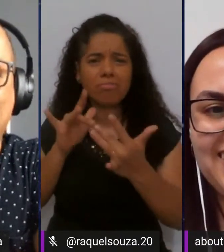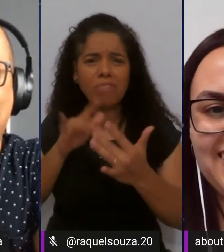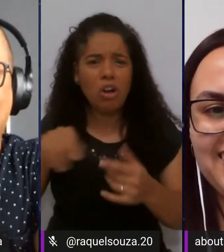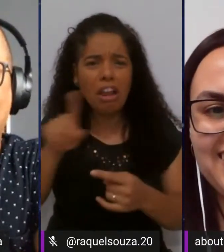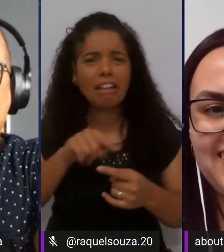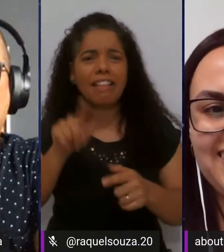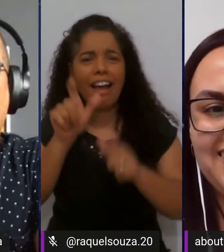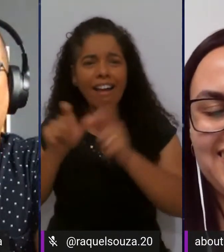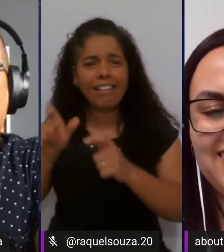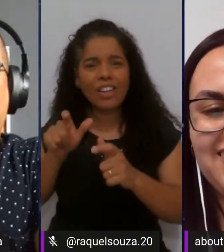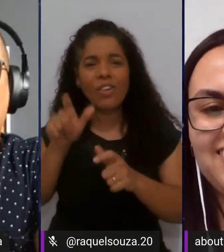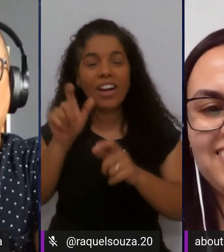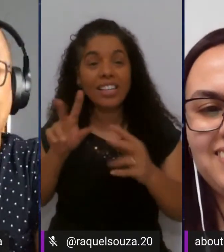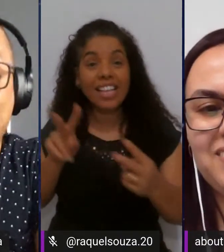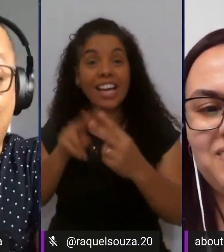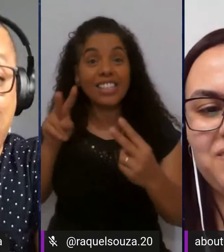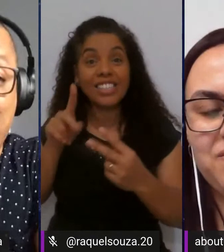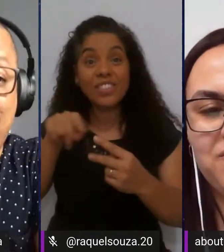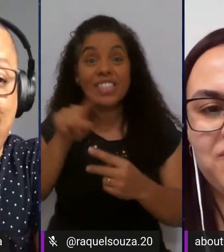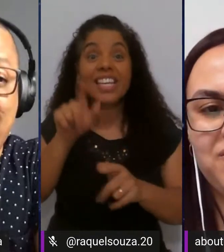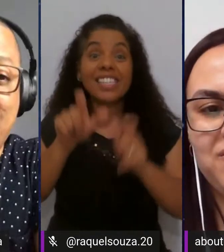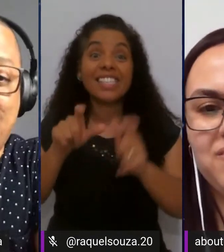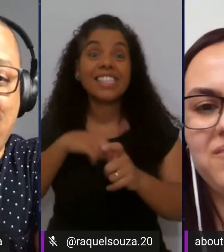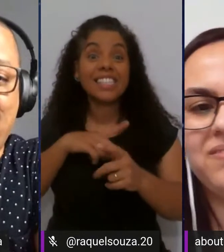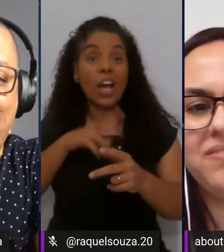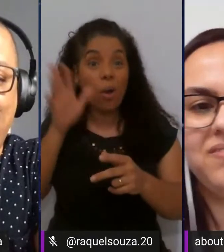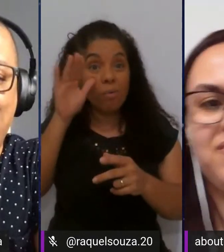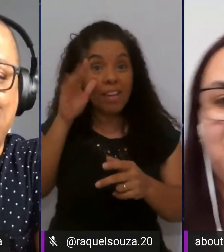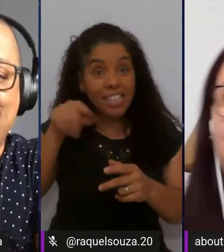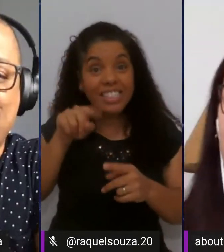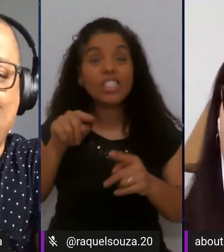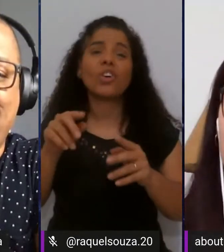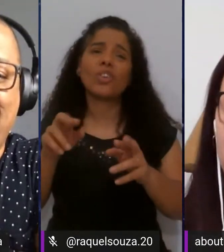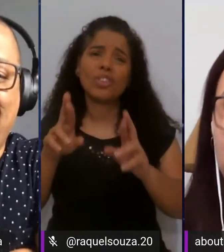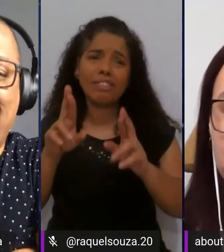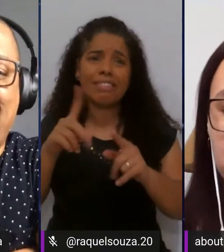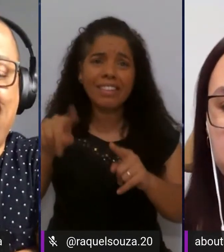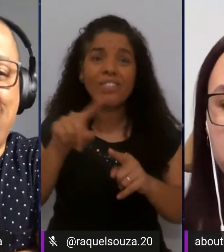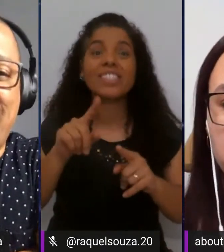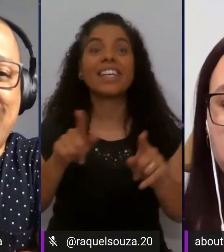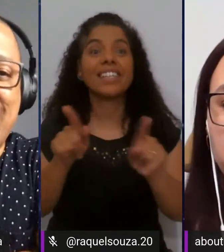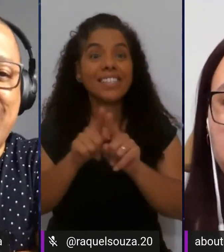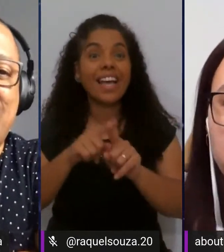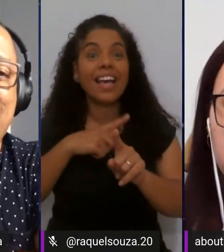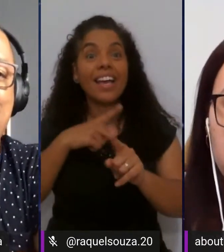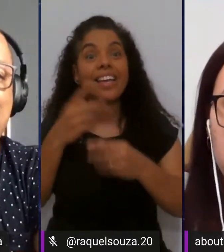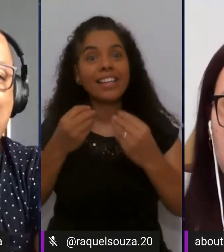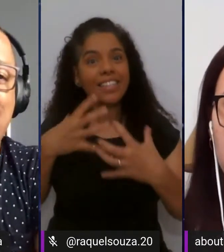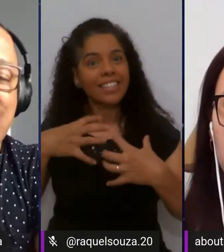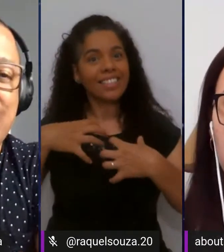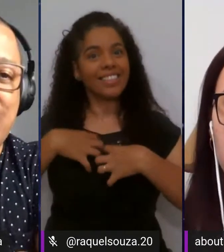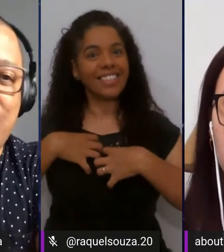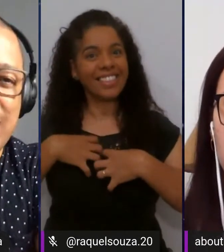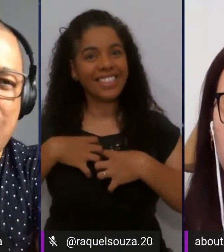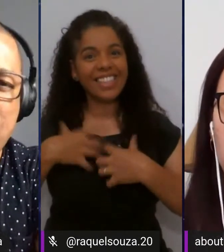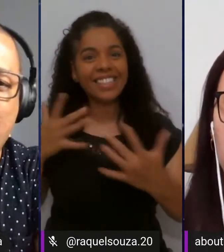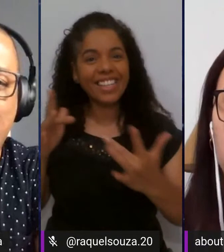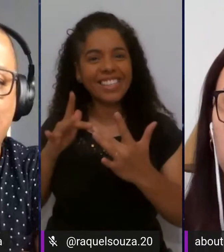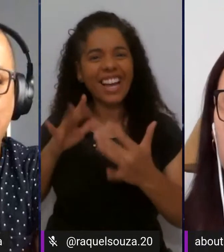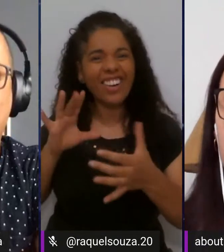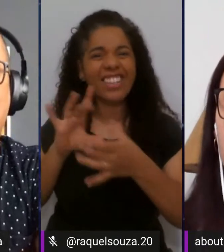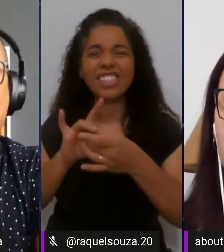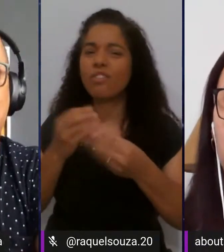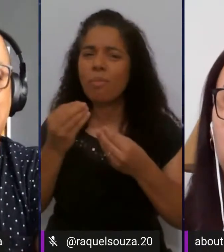audiência aí e para vocês que estão na audiência espero aí que vocês também tenham aí sentido essa conexão achei